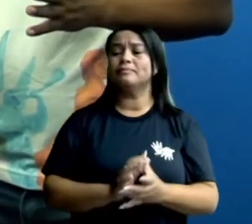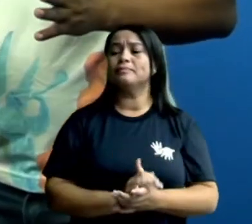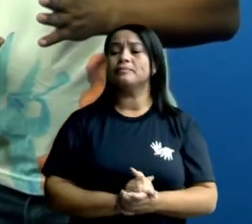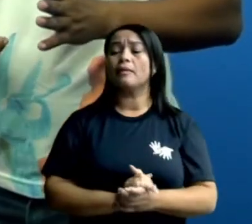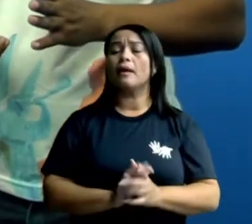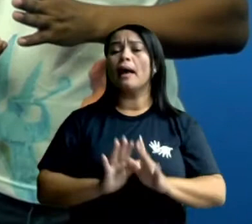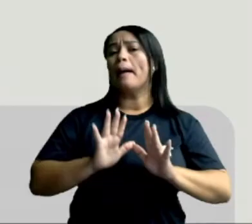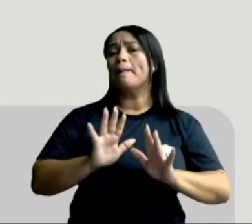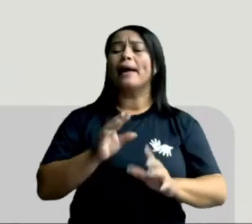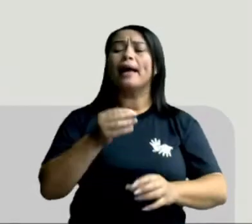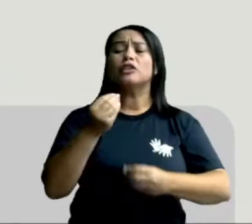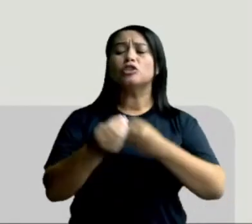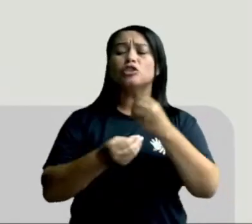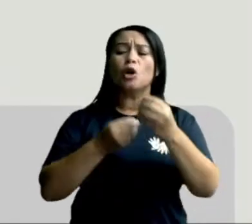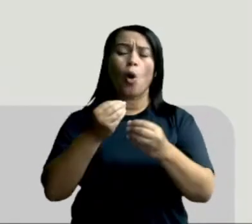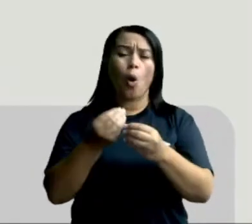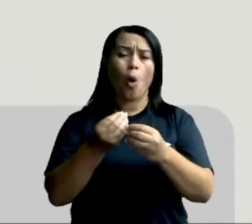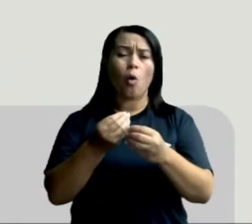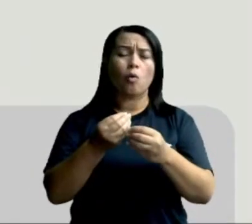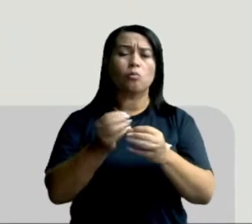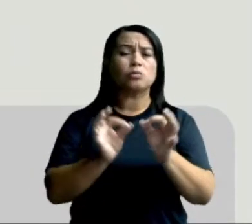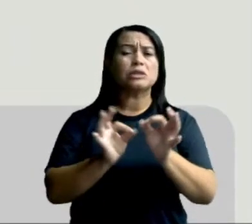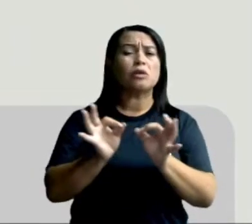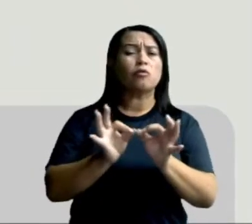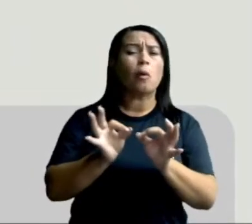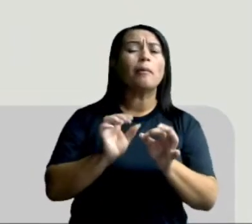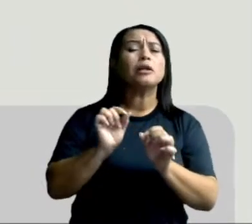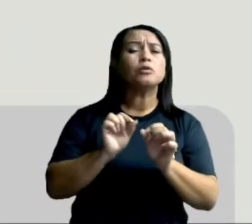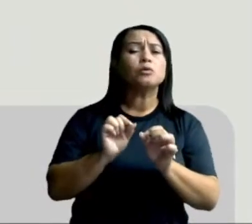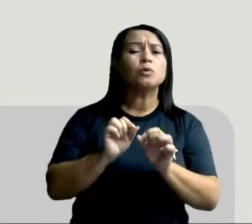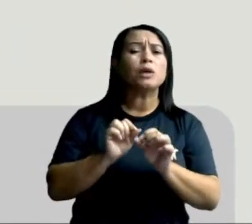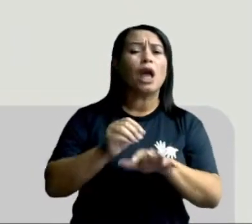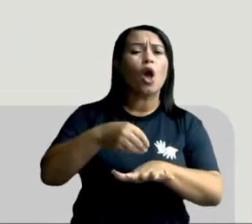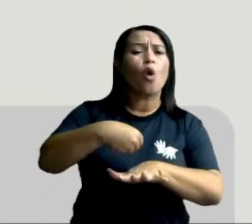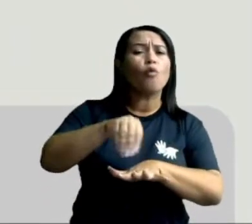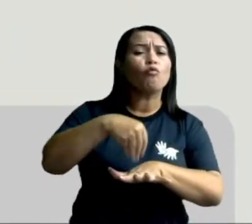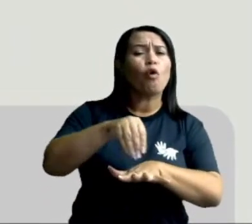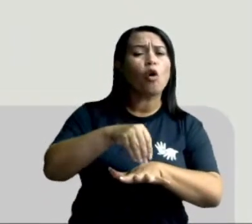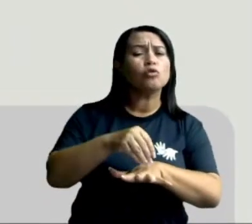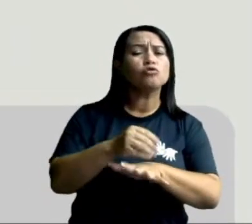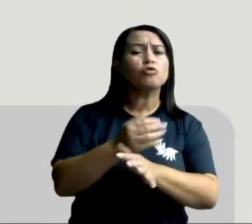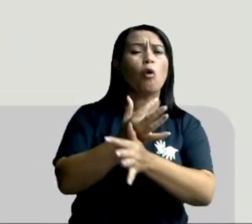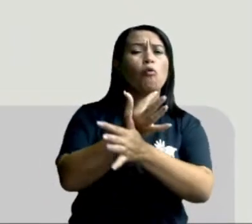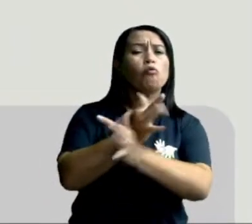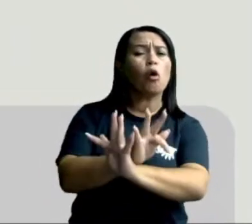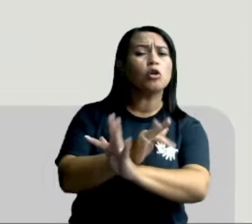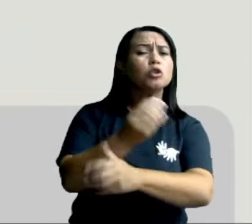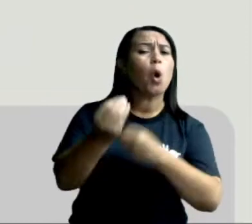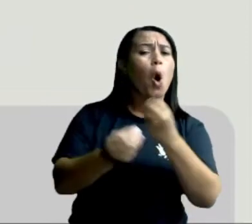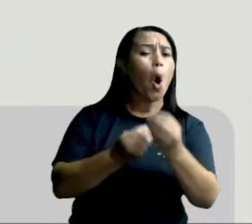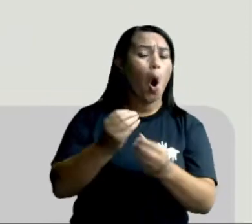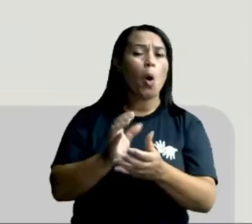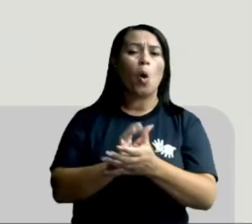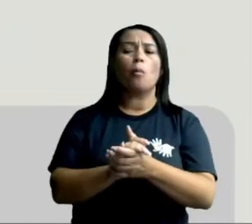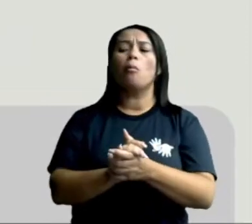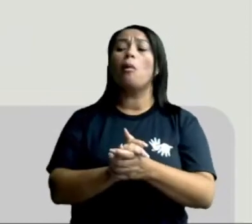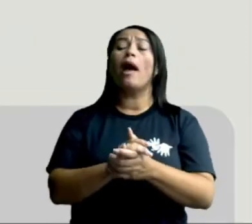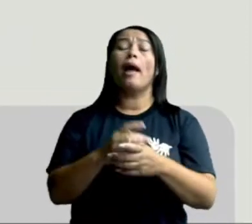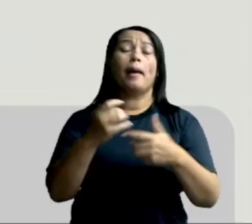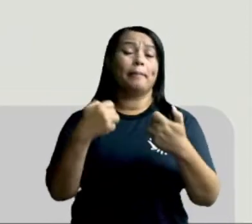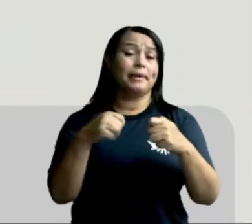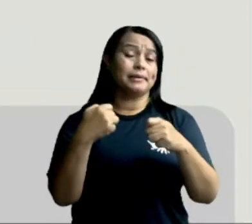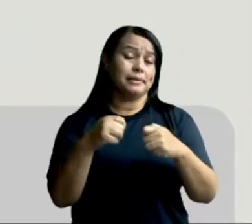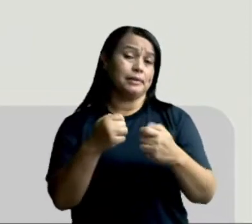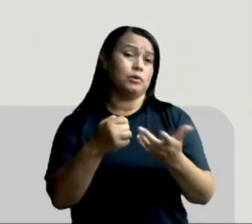Mas, como são formados os fósseis? Para se formar um fóssil, é necessário que o animal